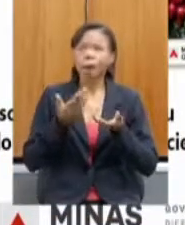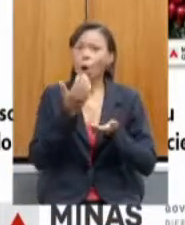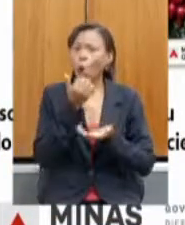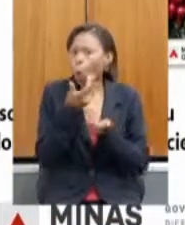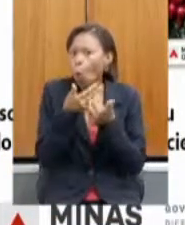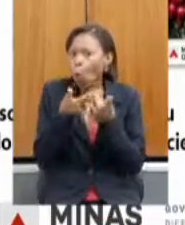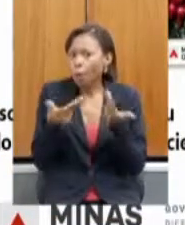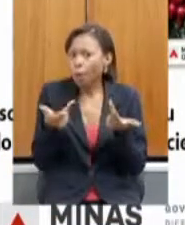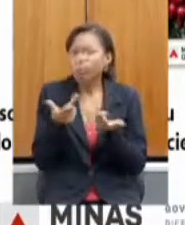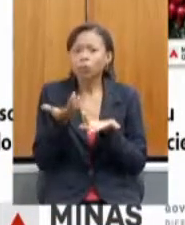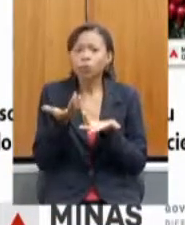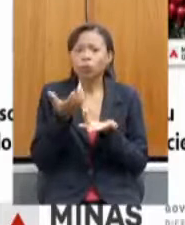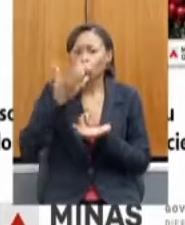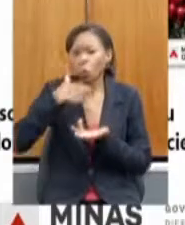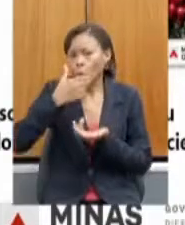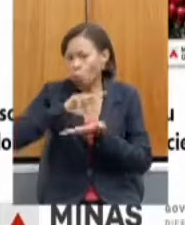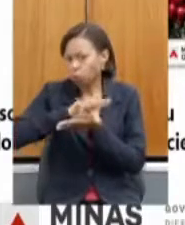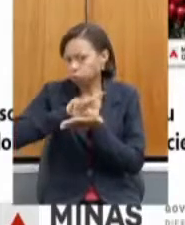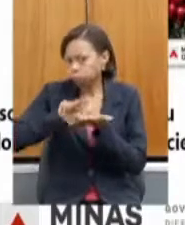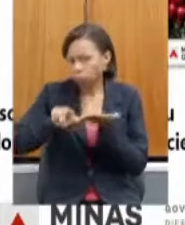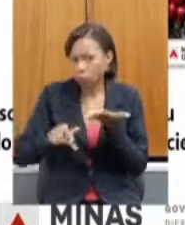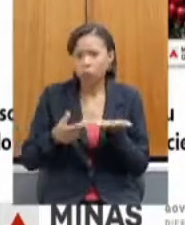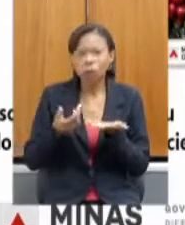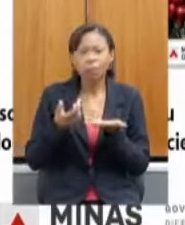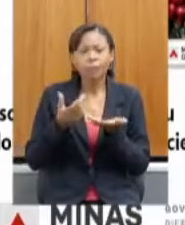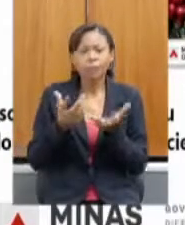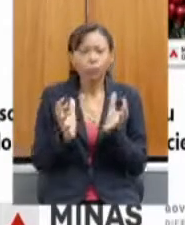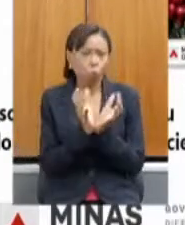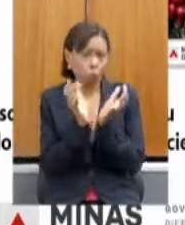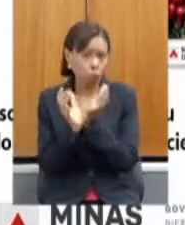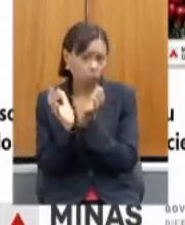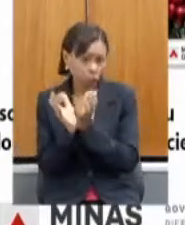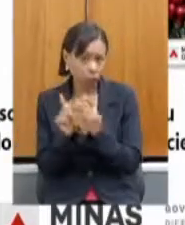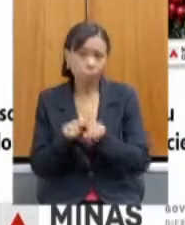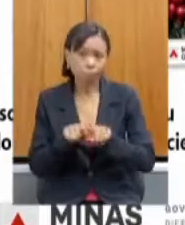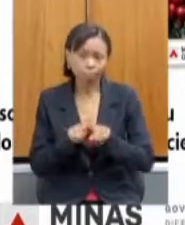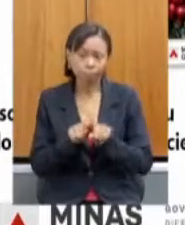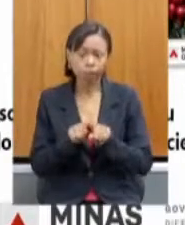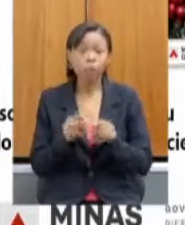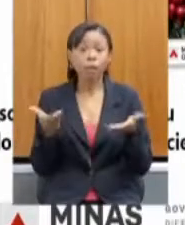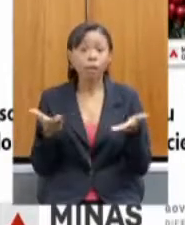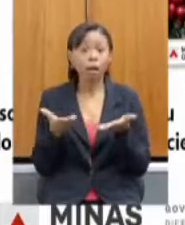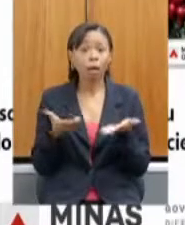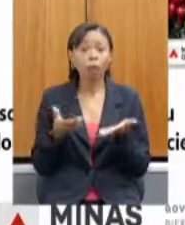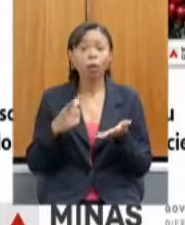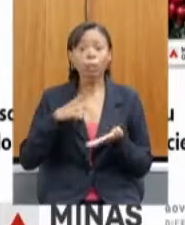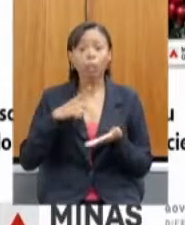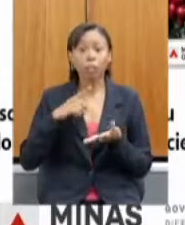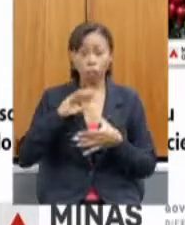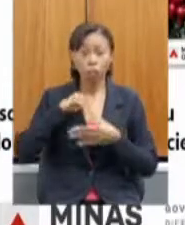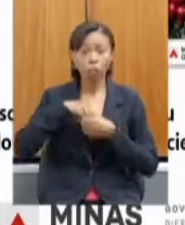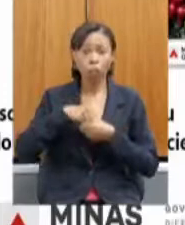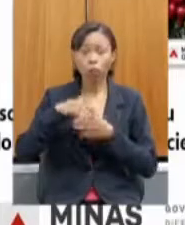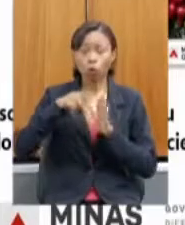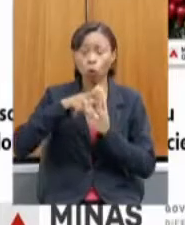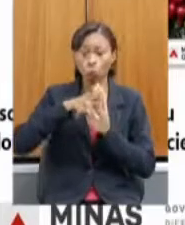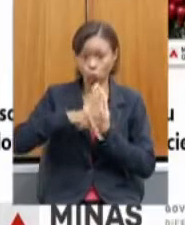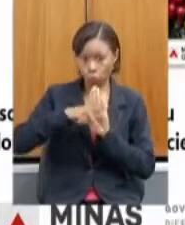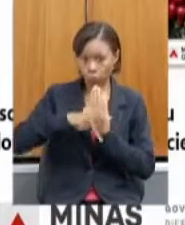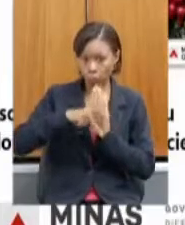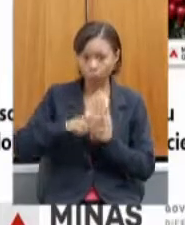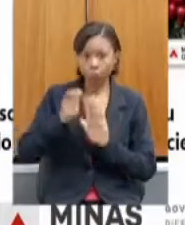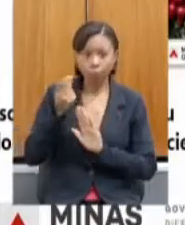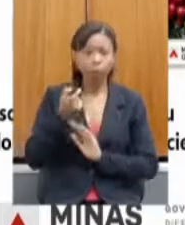hortaliças e frutas. E agora estamos dentro do programa no plano Minas Consciente com a retomada gradual das